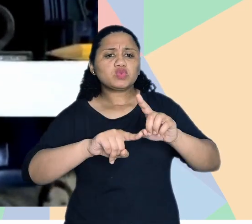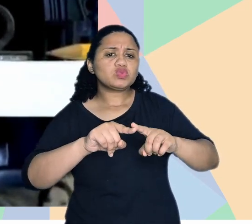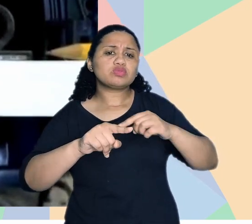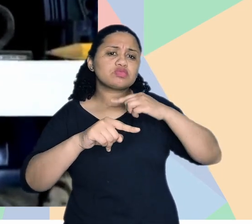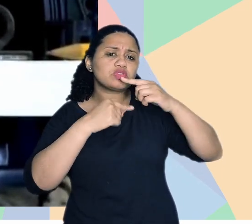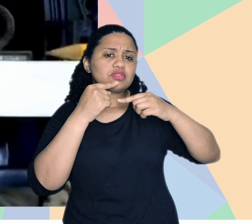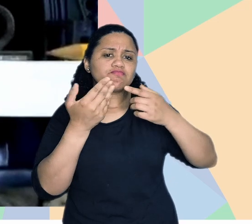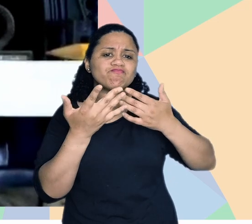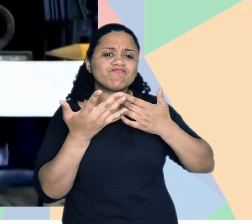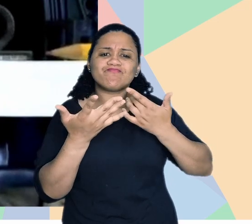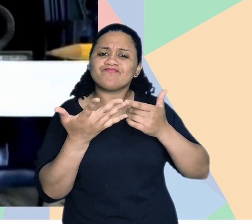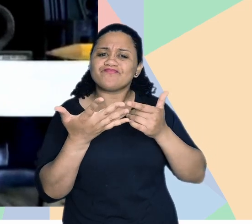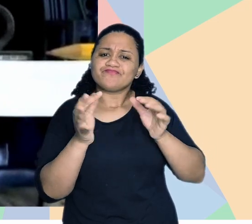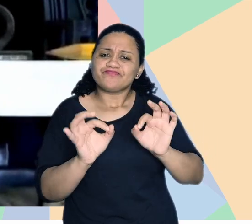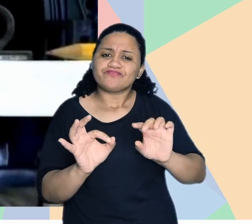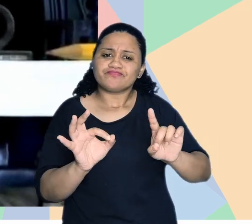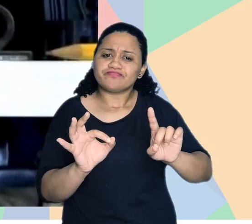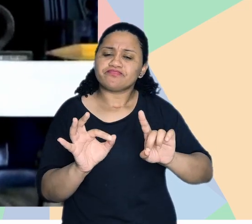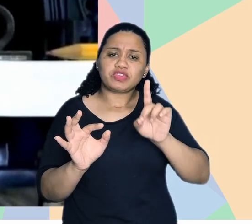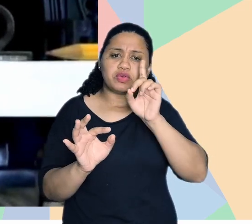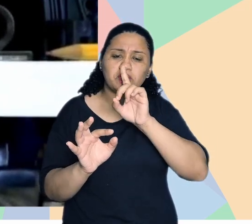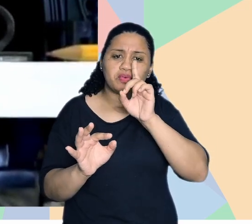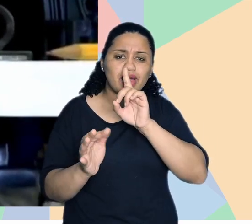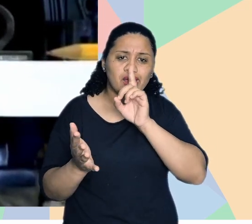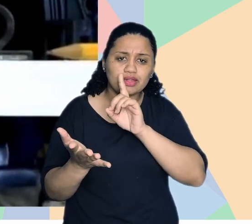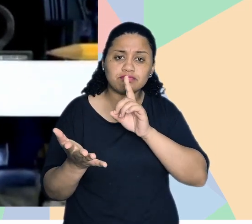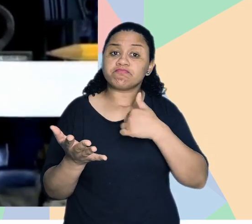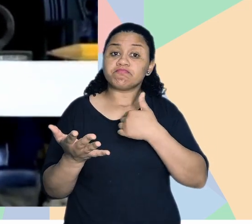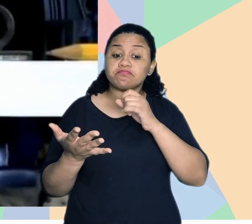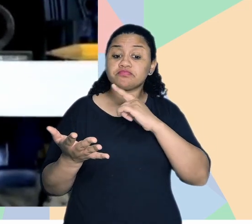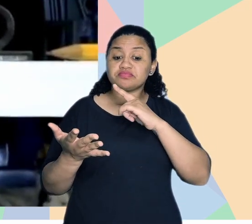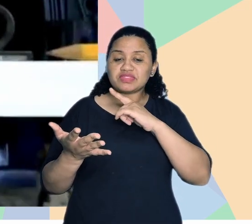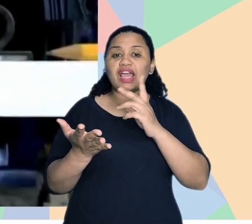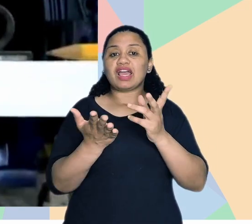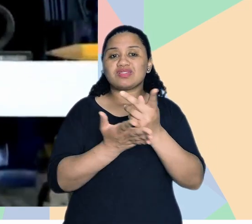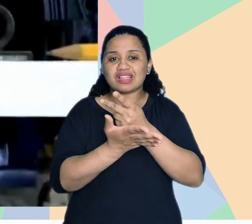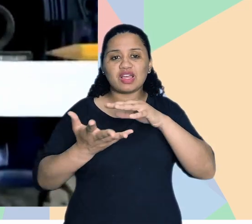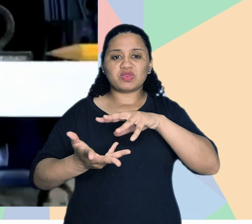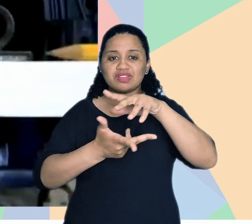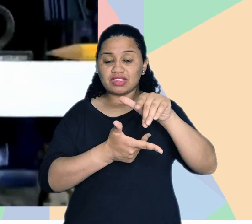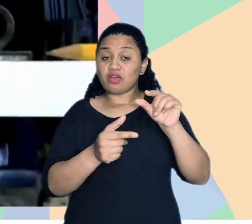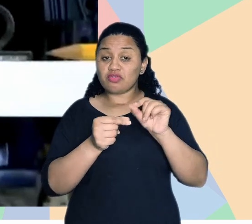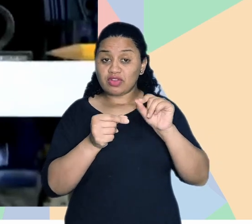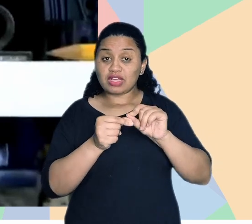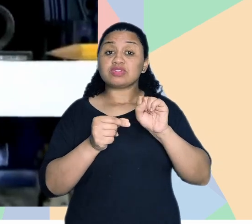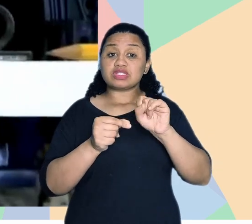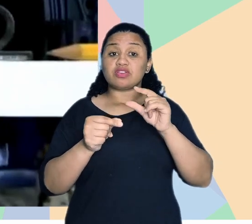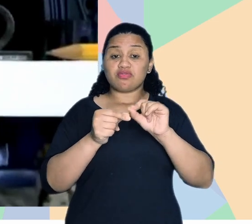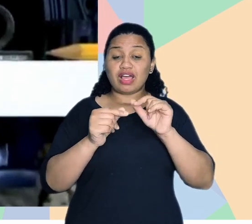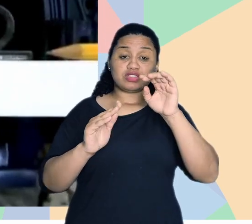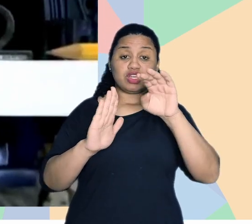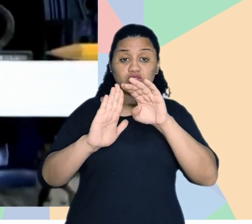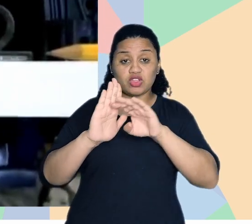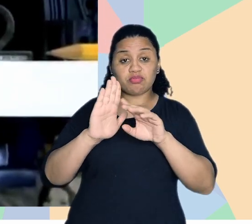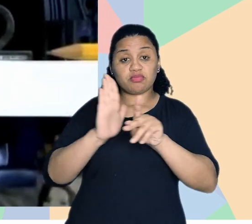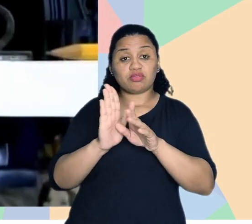dispositivo não está funcionando bem, né? Então, se eu tenho o universal design aplicado, se eu tenho